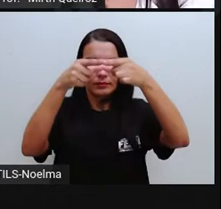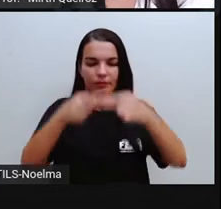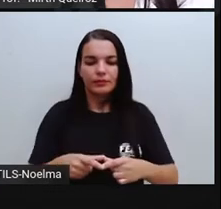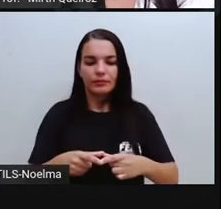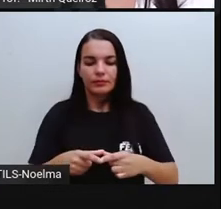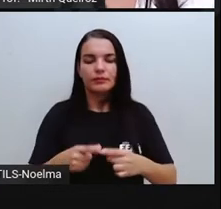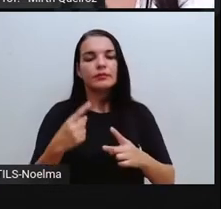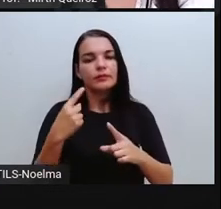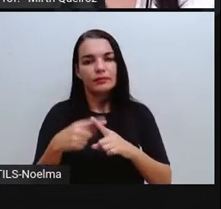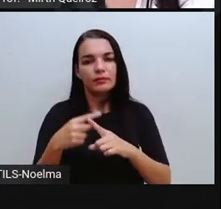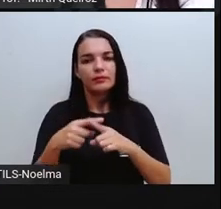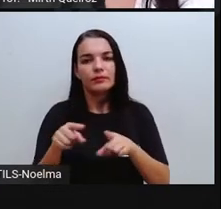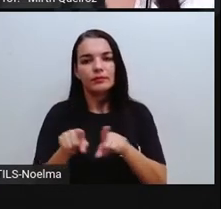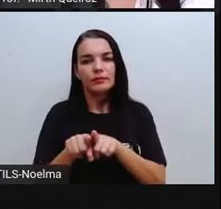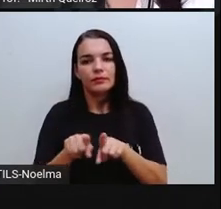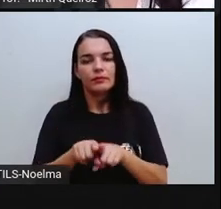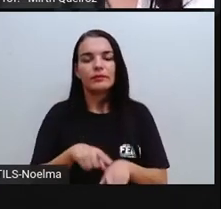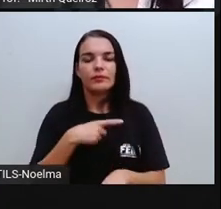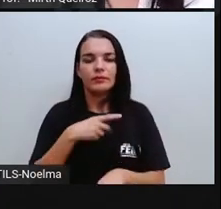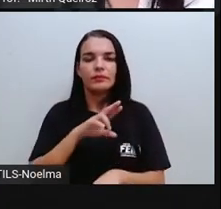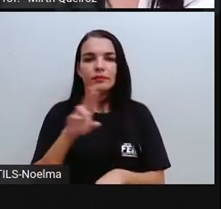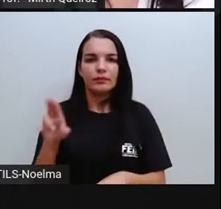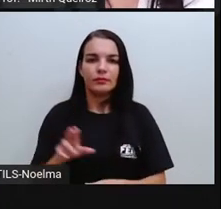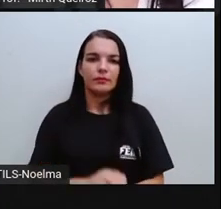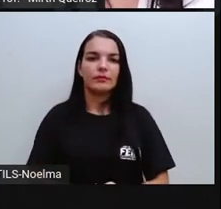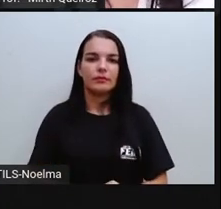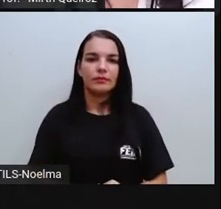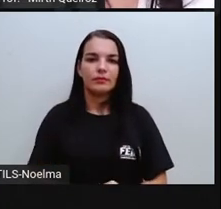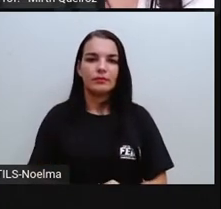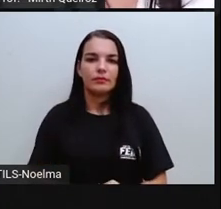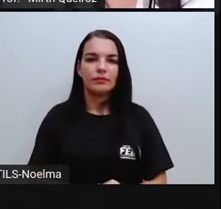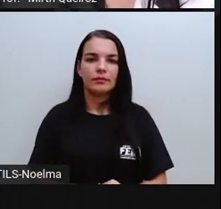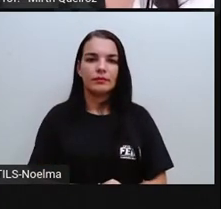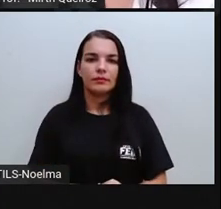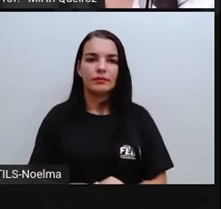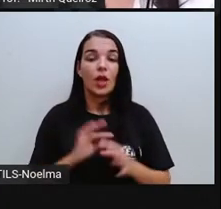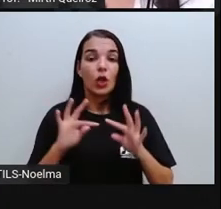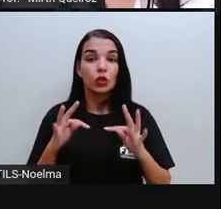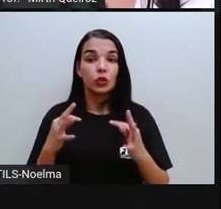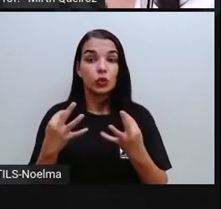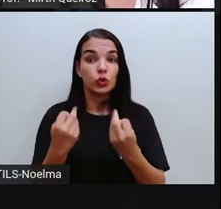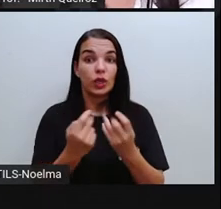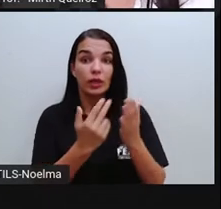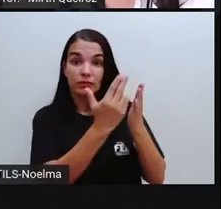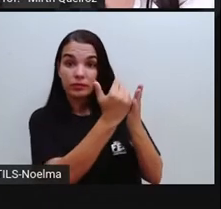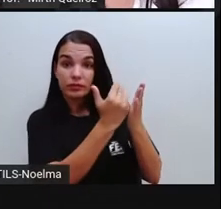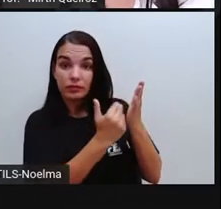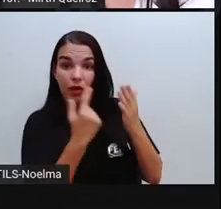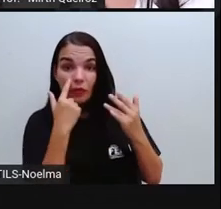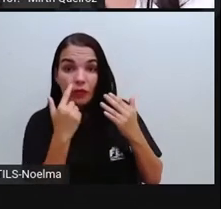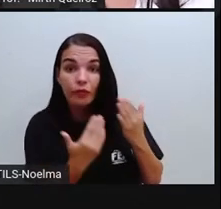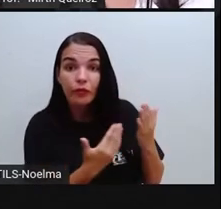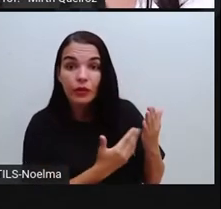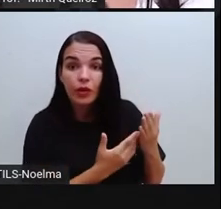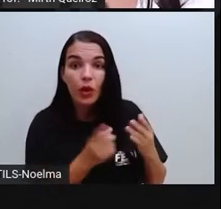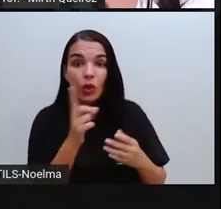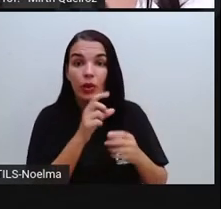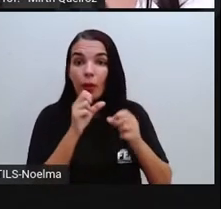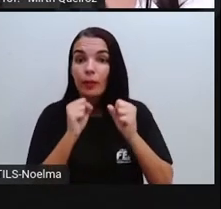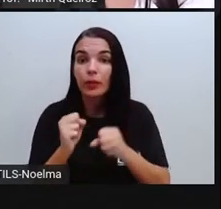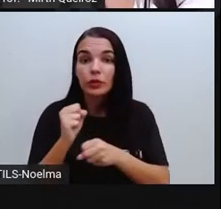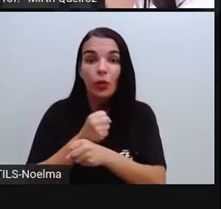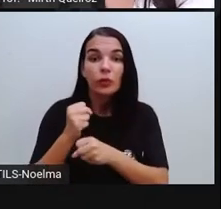Por isso que é chamado de prisma triangular. Todas essas figuras não podem ser